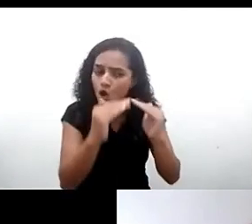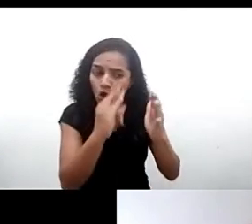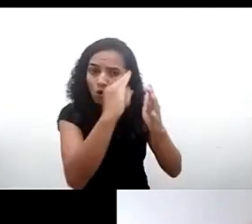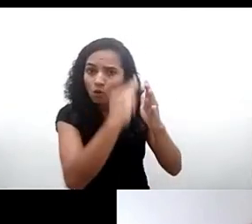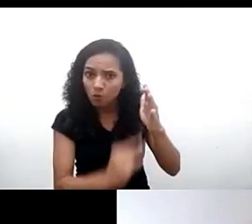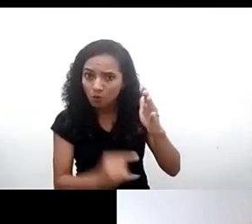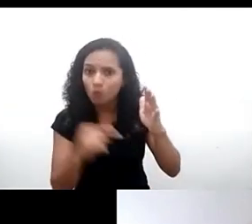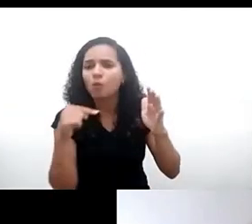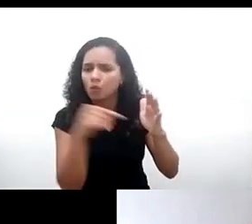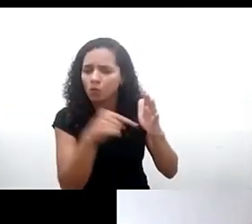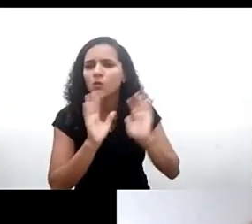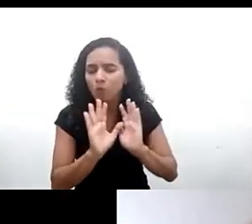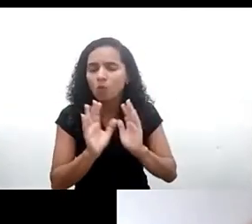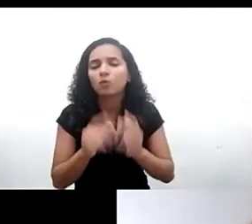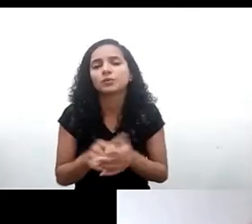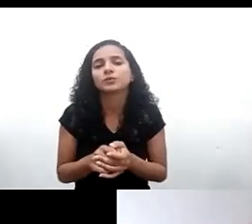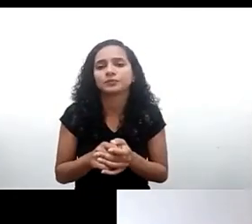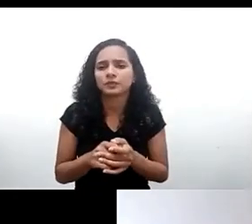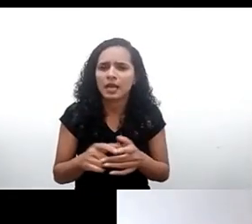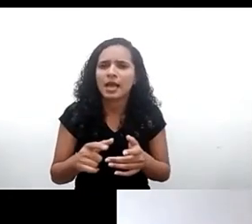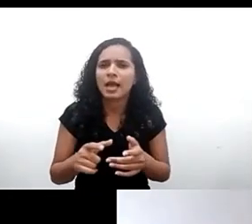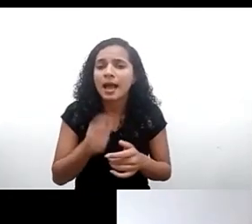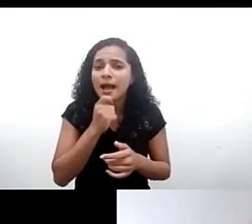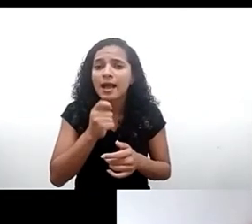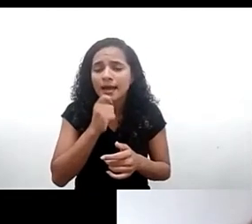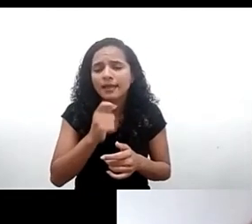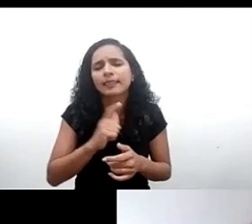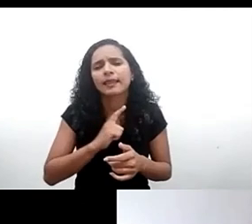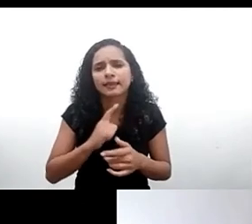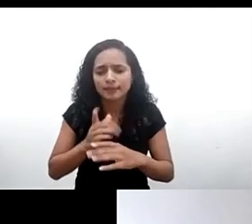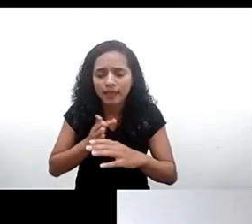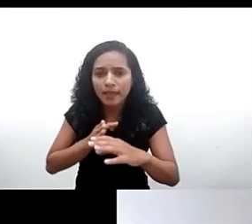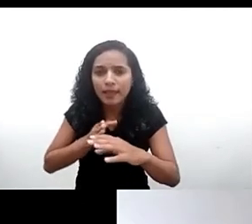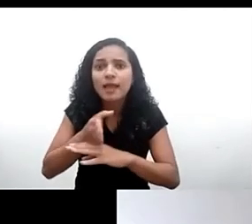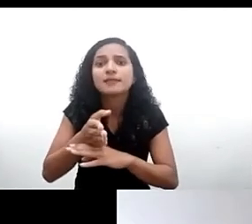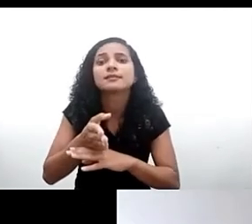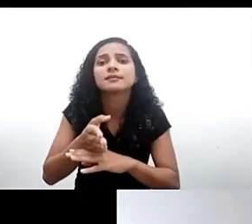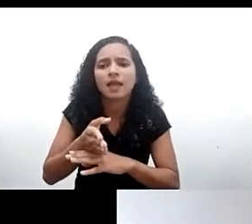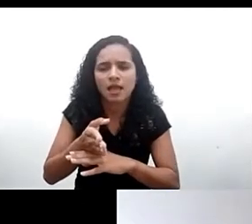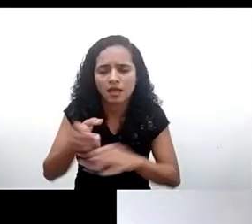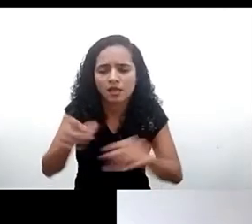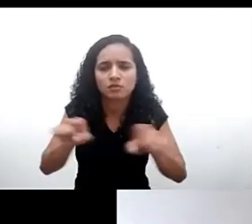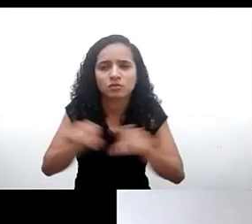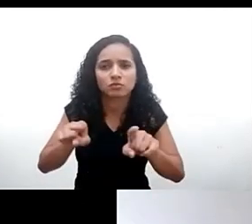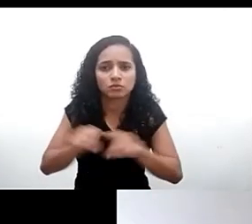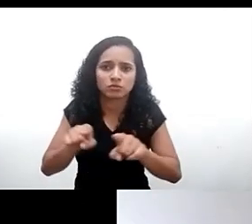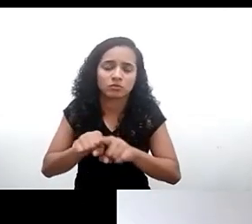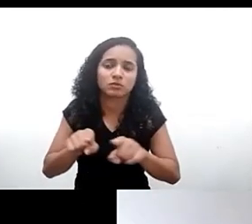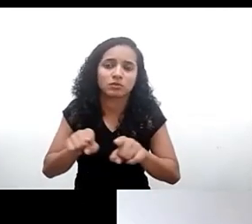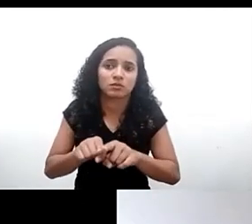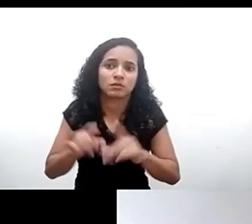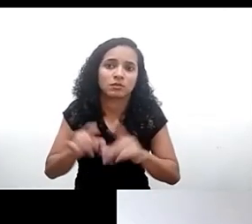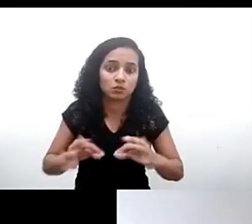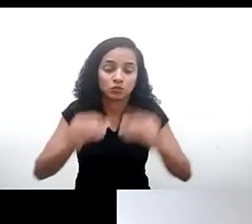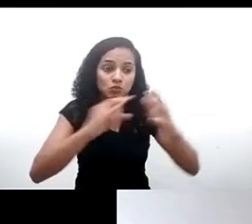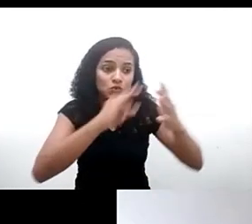gostaria de destacar que há questões ainda de acesso até a eletricidade que estão compreendidas aí no comentário